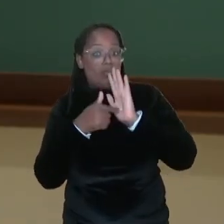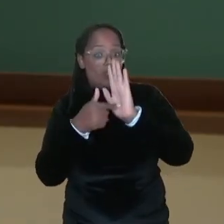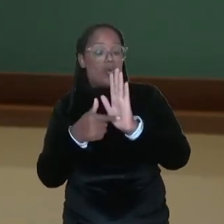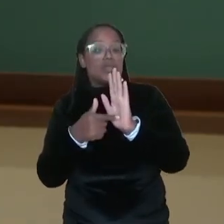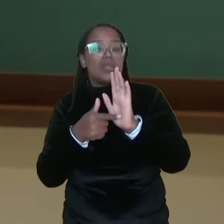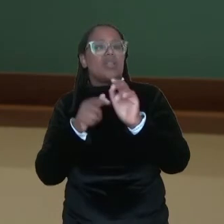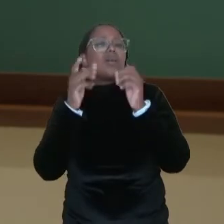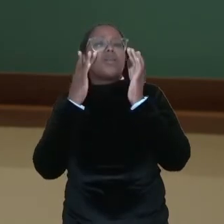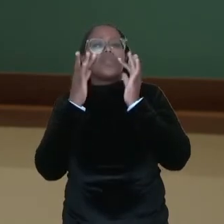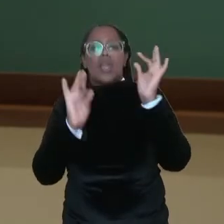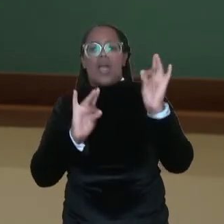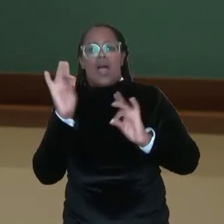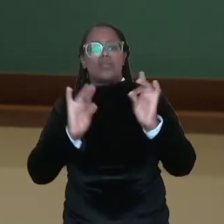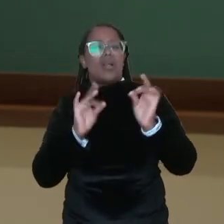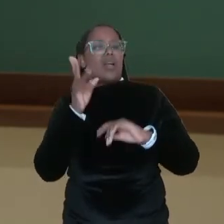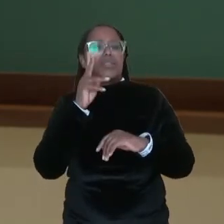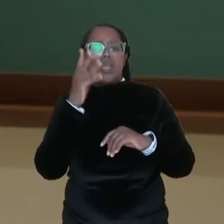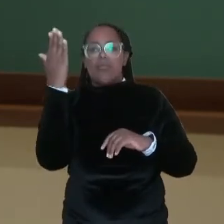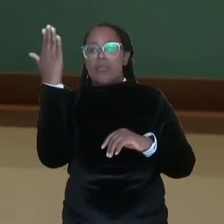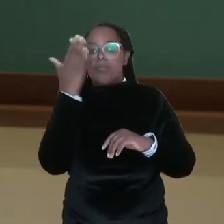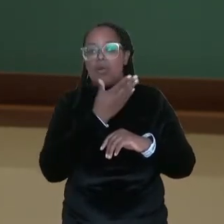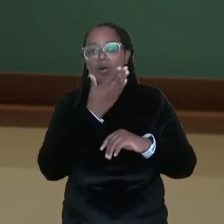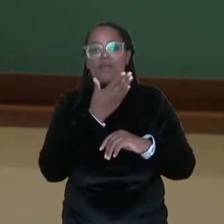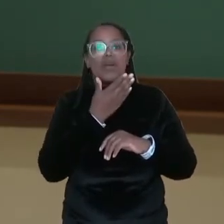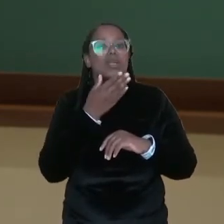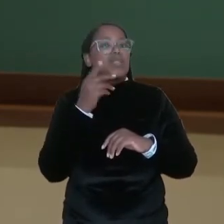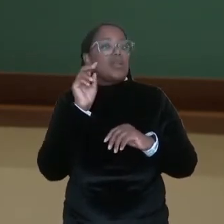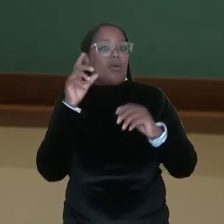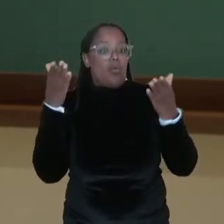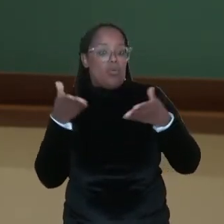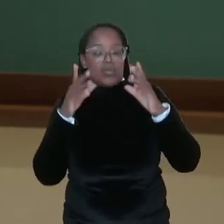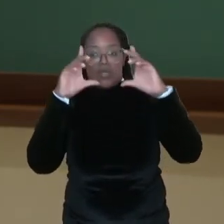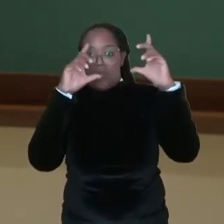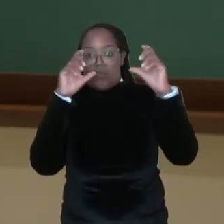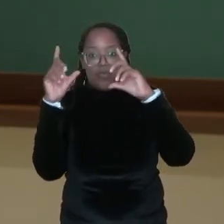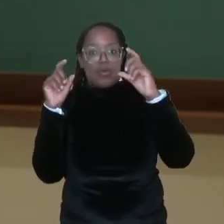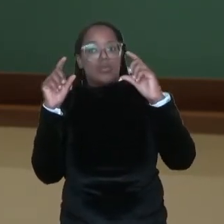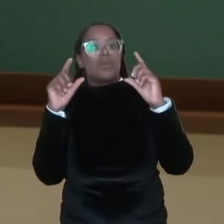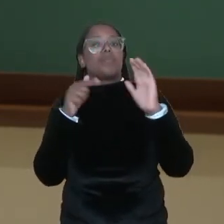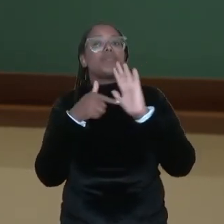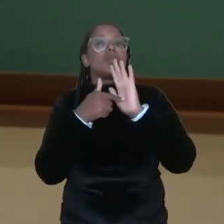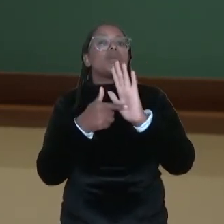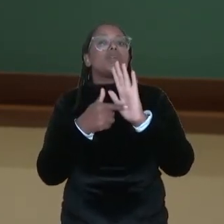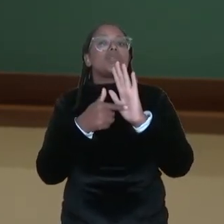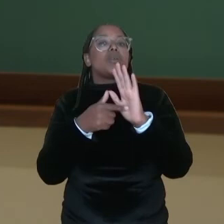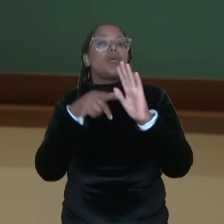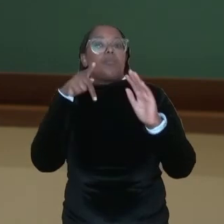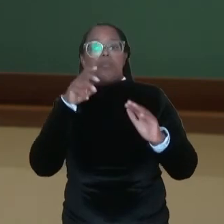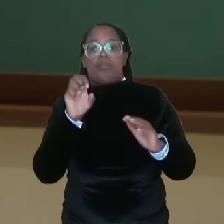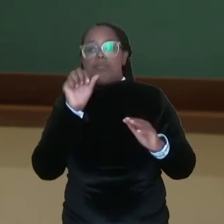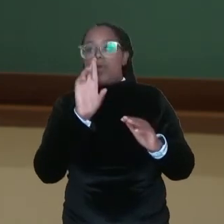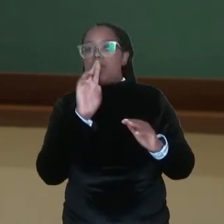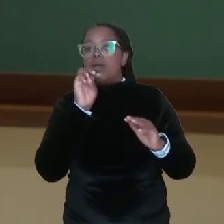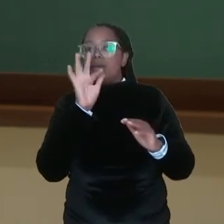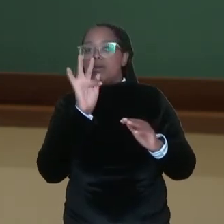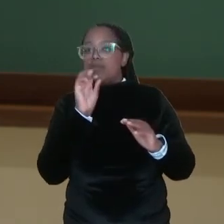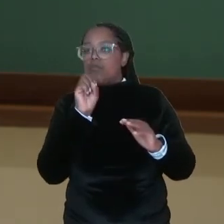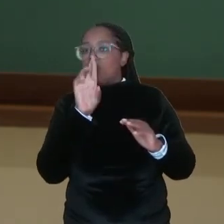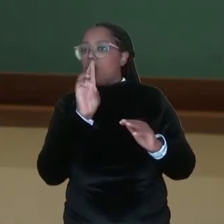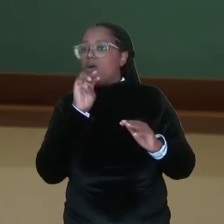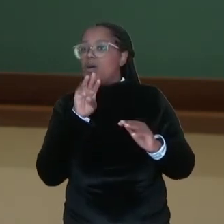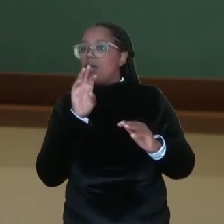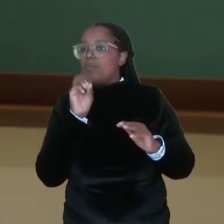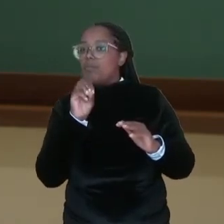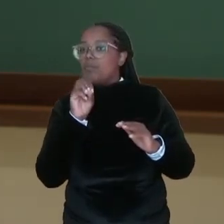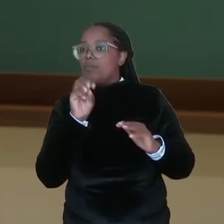Ela está presente nesta imagem. Ela trabalha as relações entre o performer e o público no MON. Essa